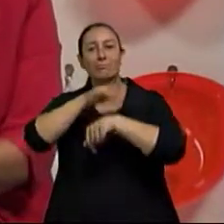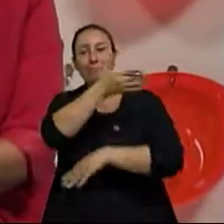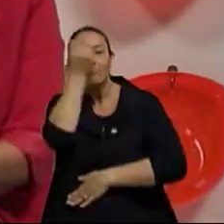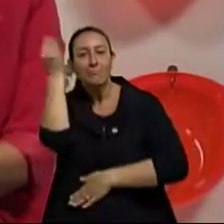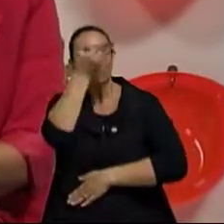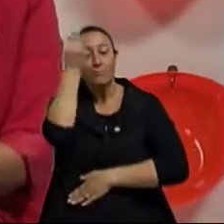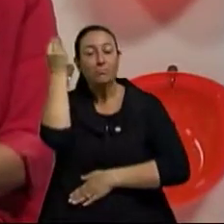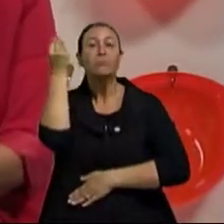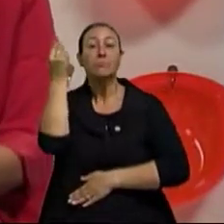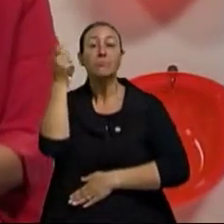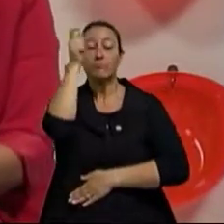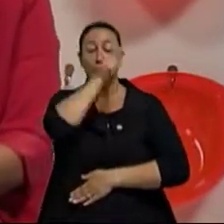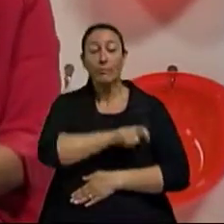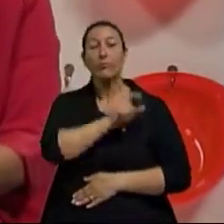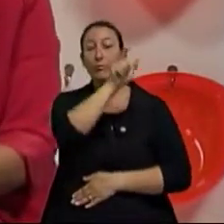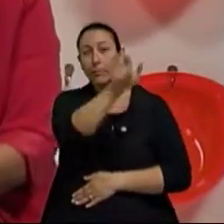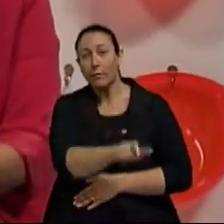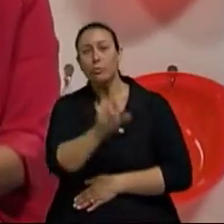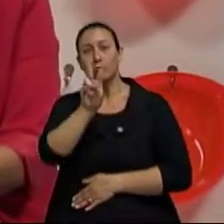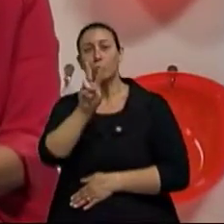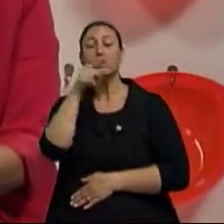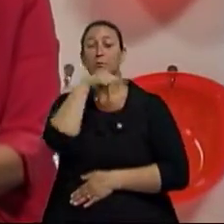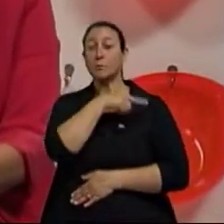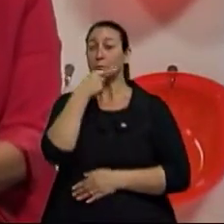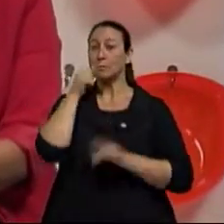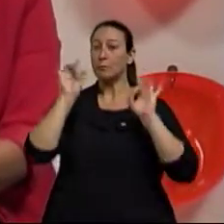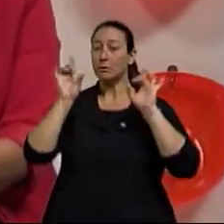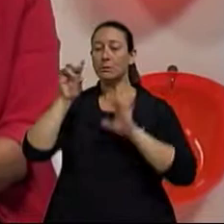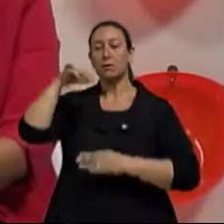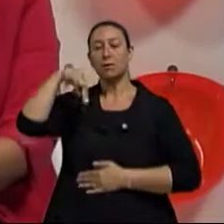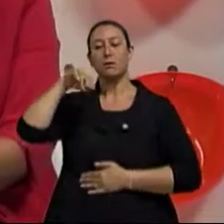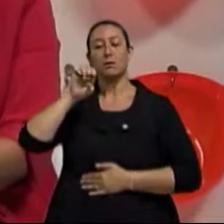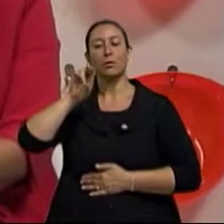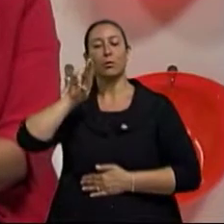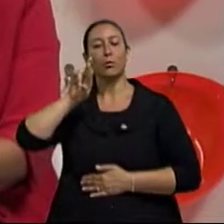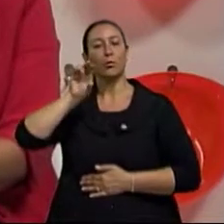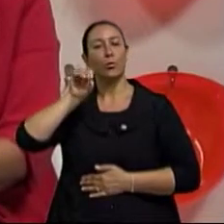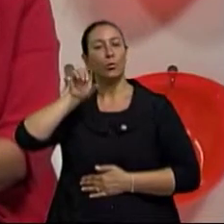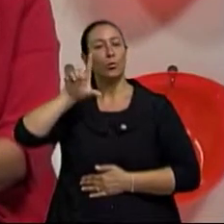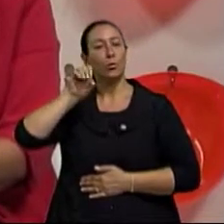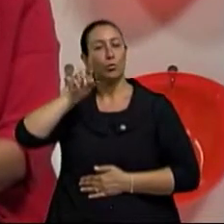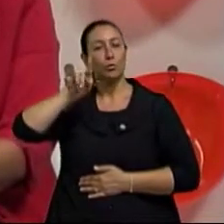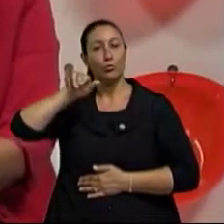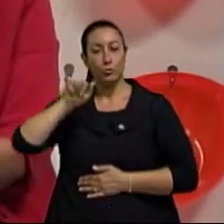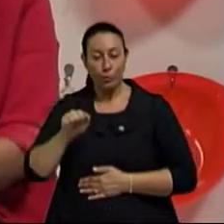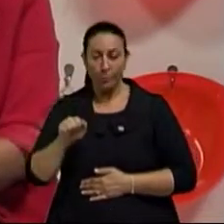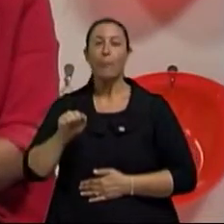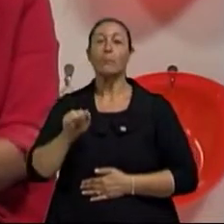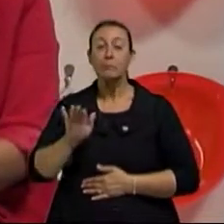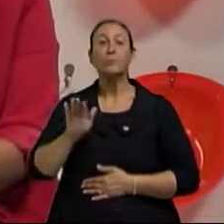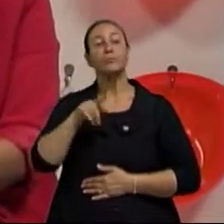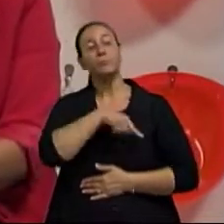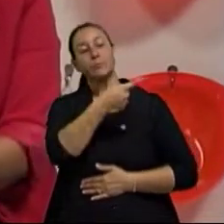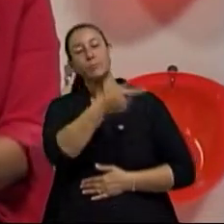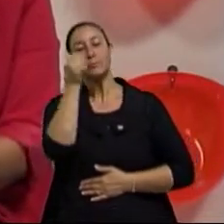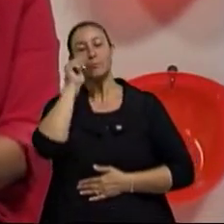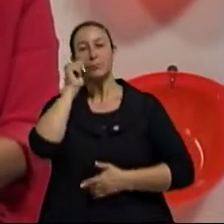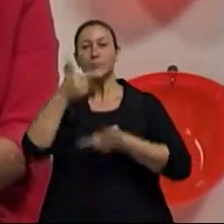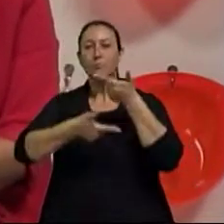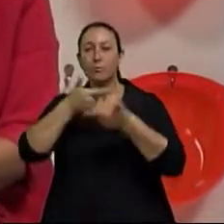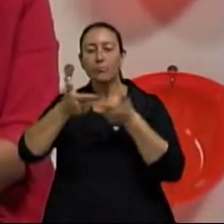importantíssimo que a gente já vem tratando aqui nessa série, é para que a gente tenha uma população mais saudável,